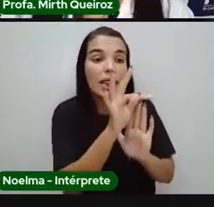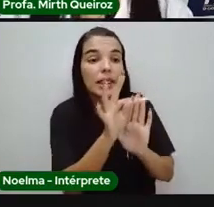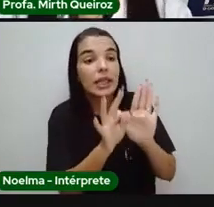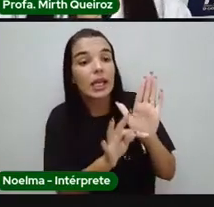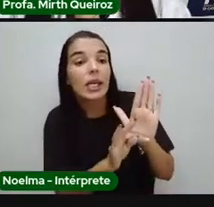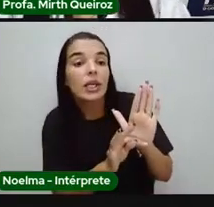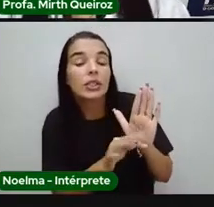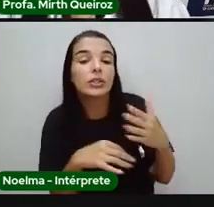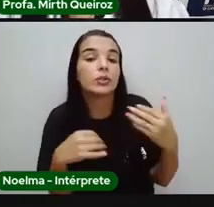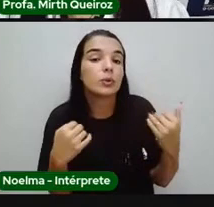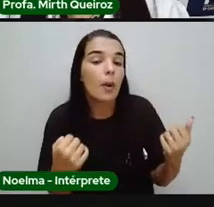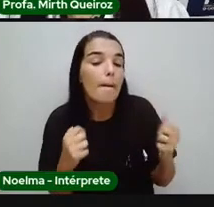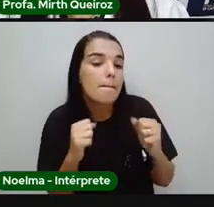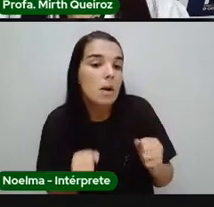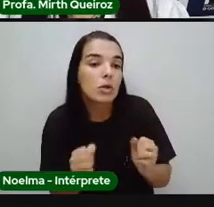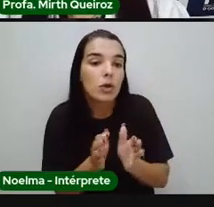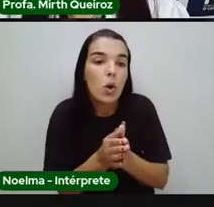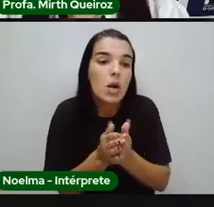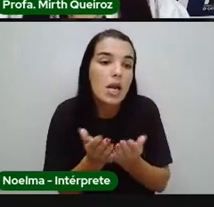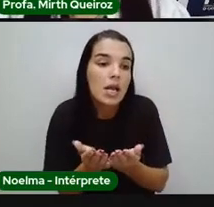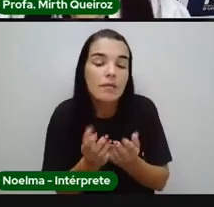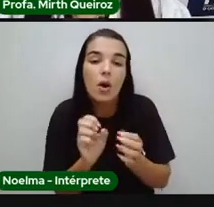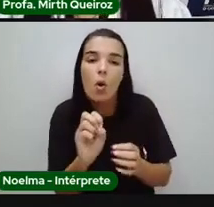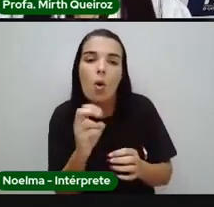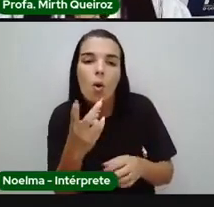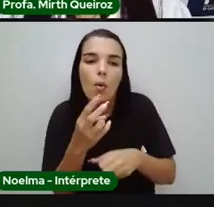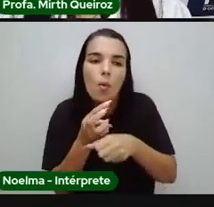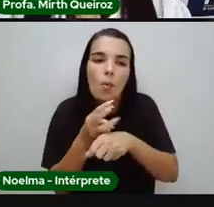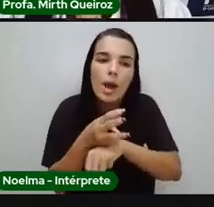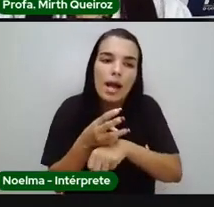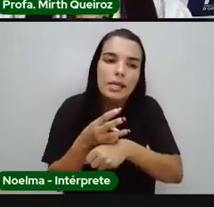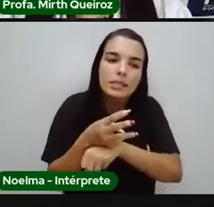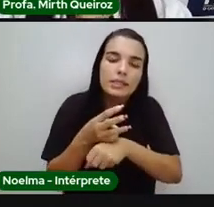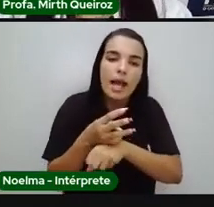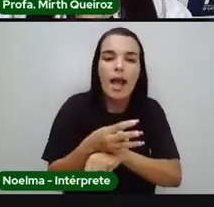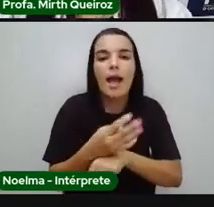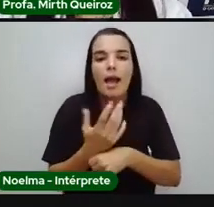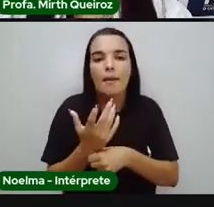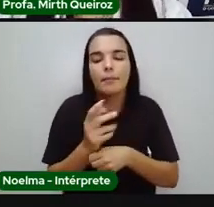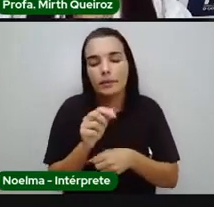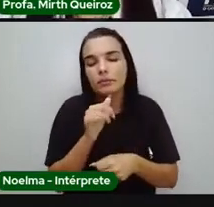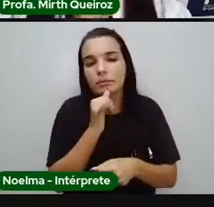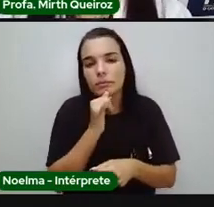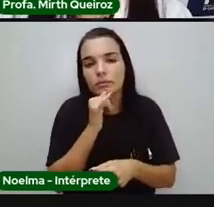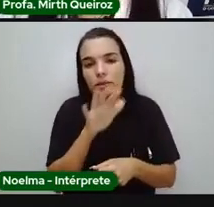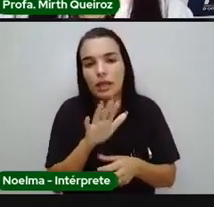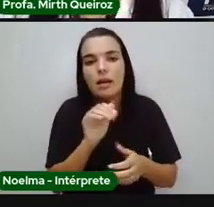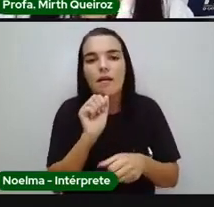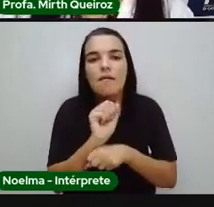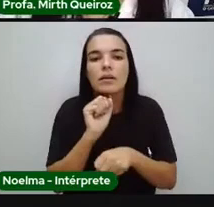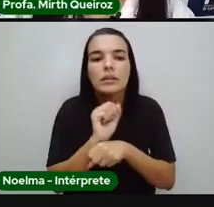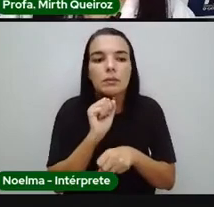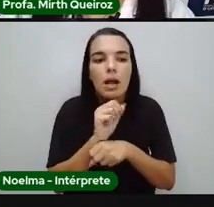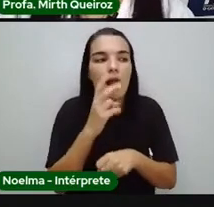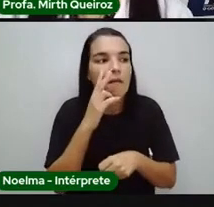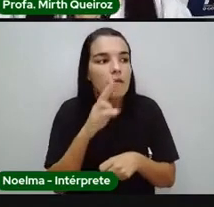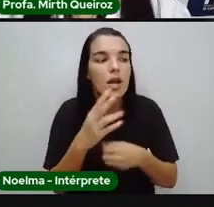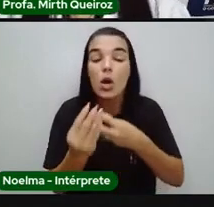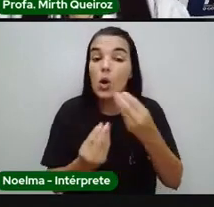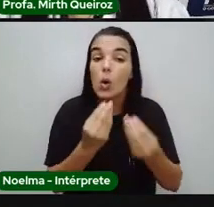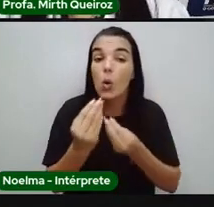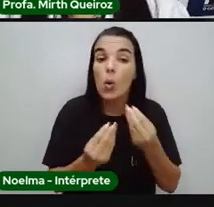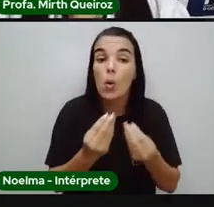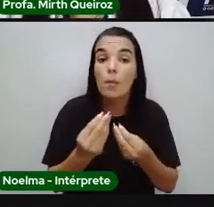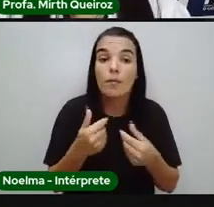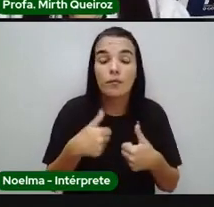físico, outros podem ter mandado através do WhatsApp, um arquivo com algum livro para vocês lerem através